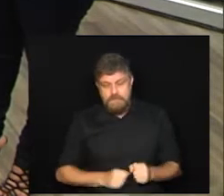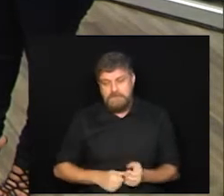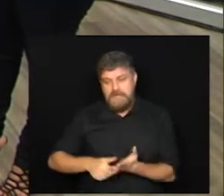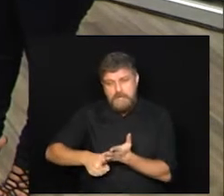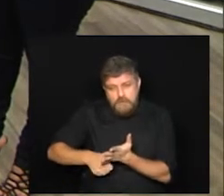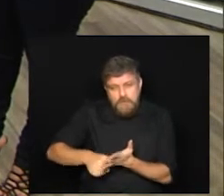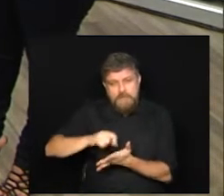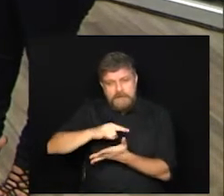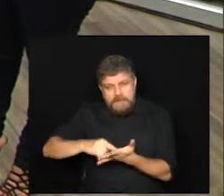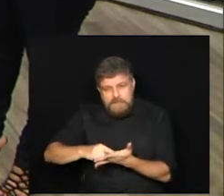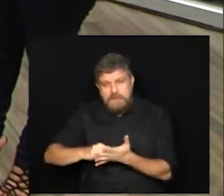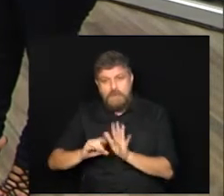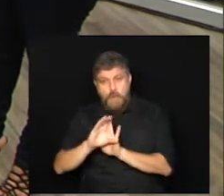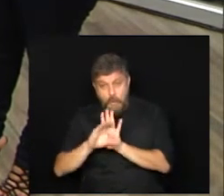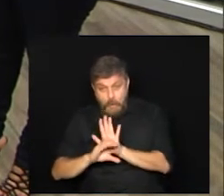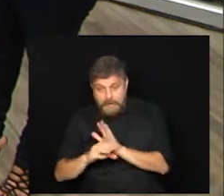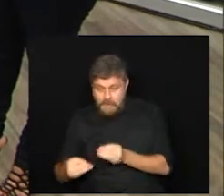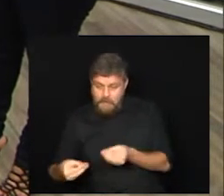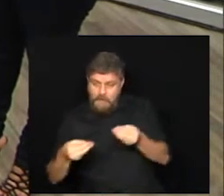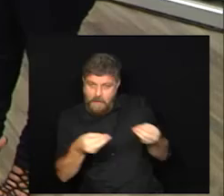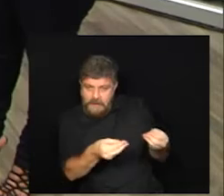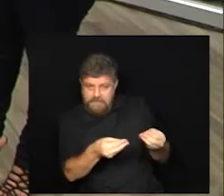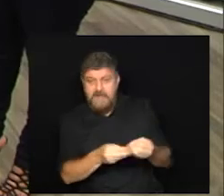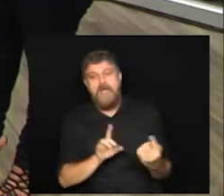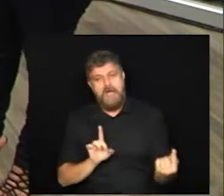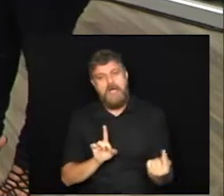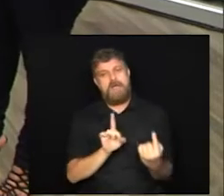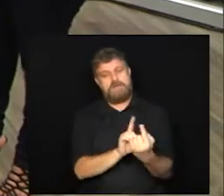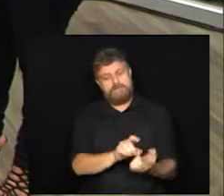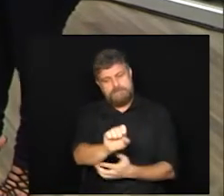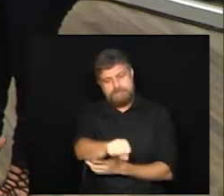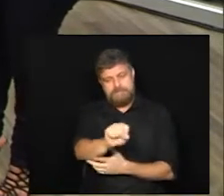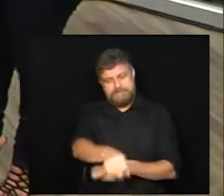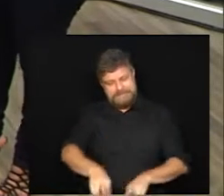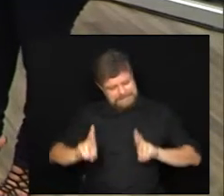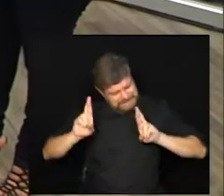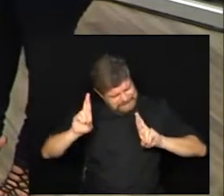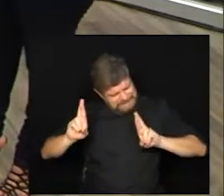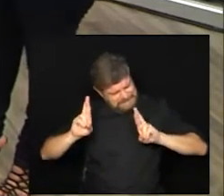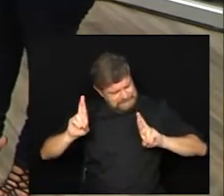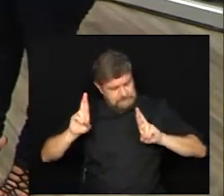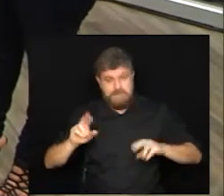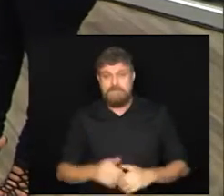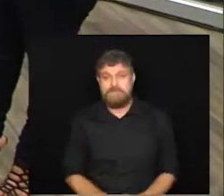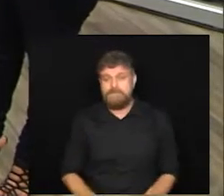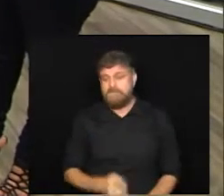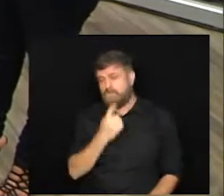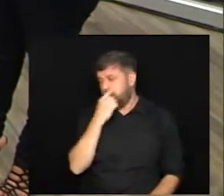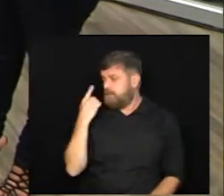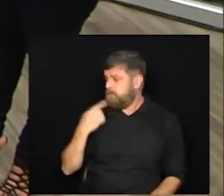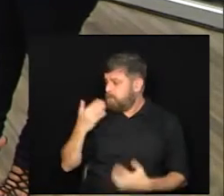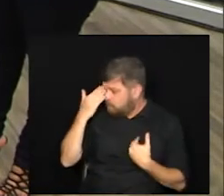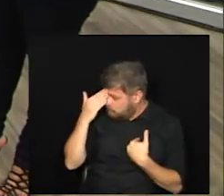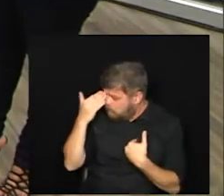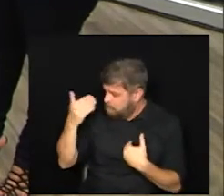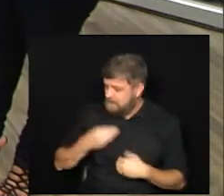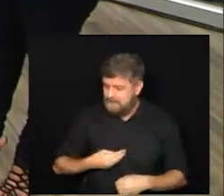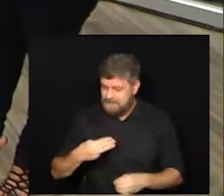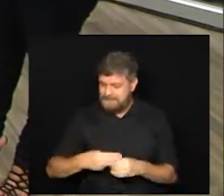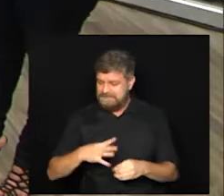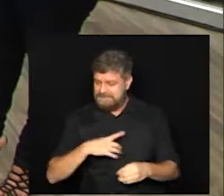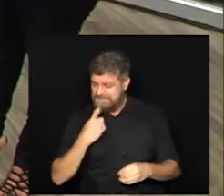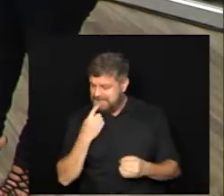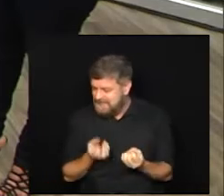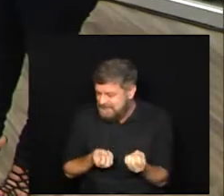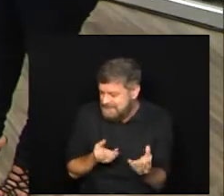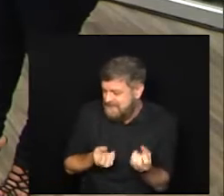documentação, o seu currículo, e aí sim, será atendido. E fica na torcida. Mina Abriel, muito obrigado pelas notícias da metrópole